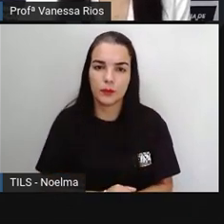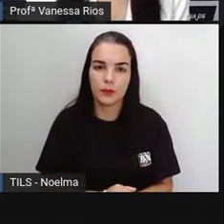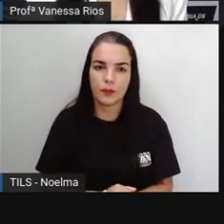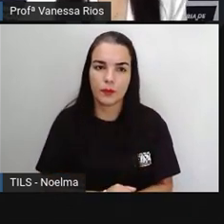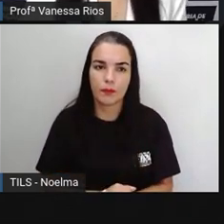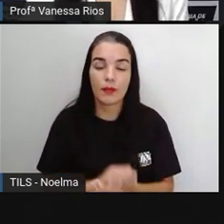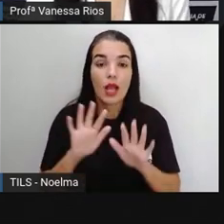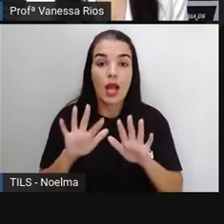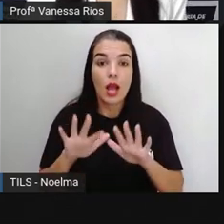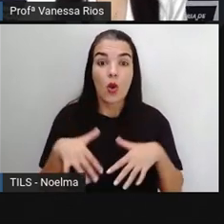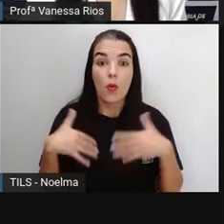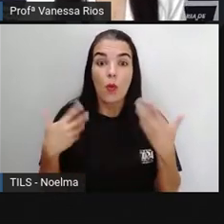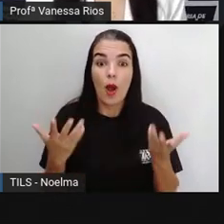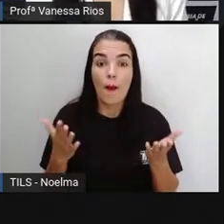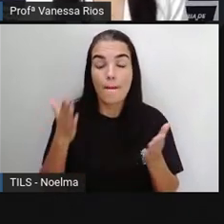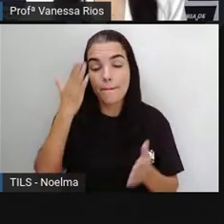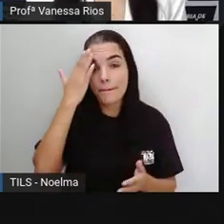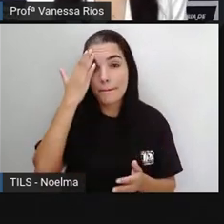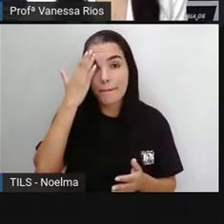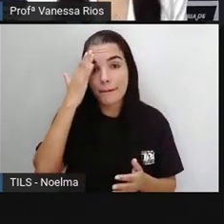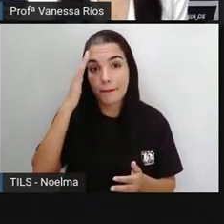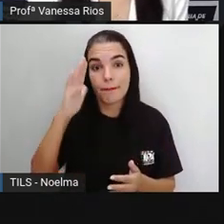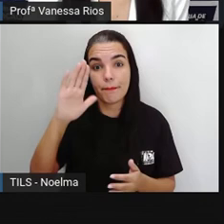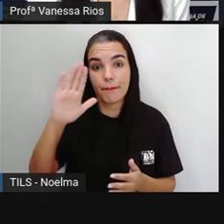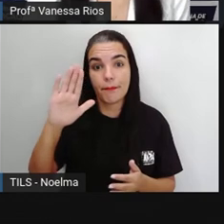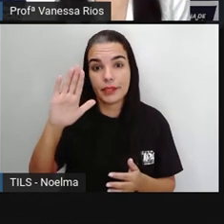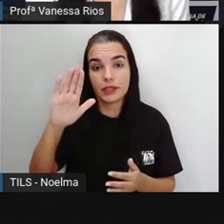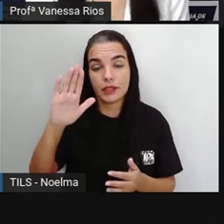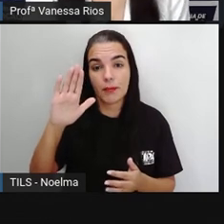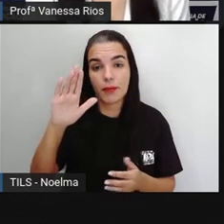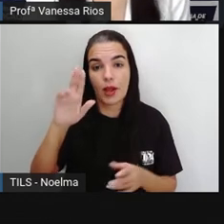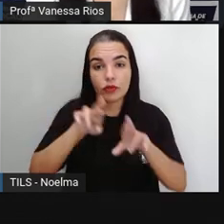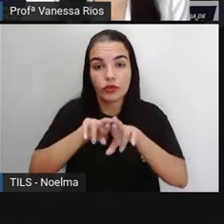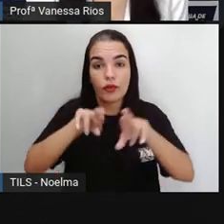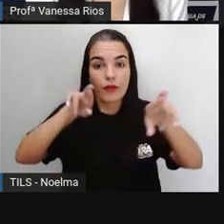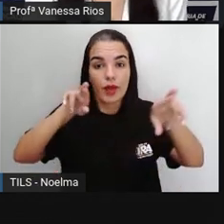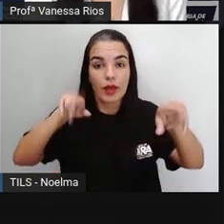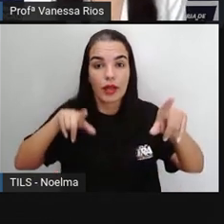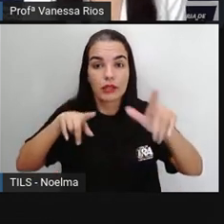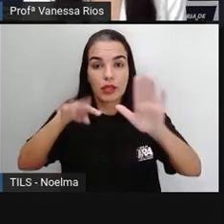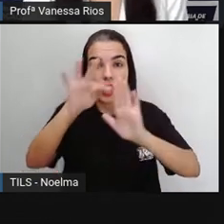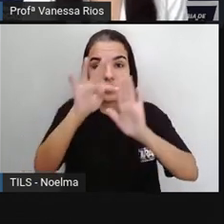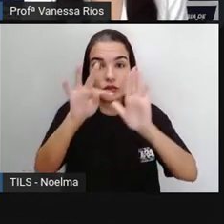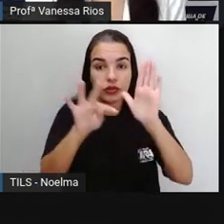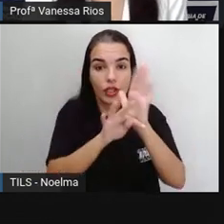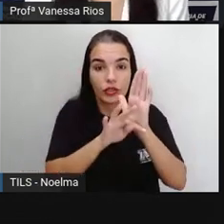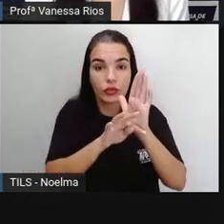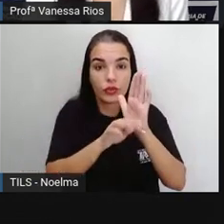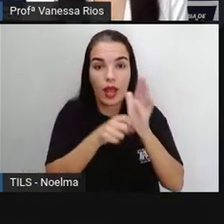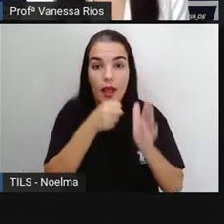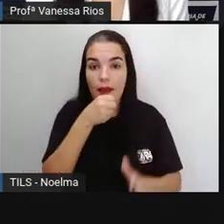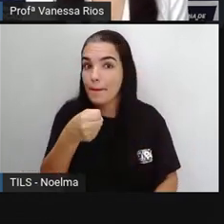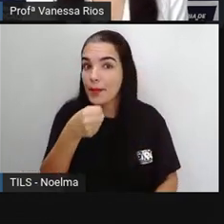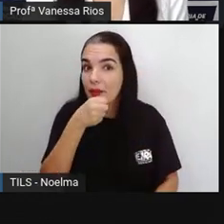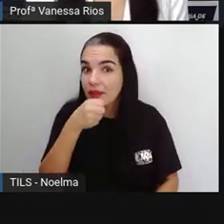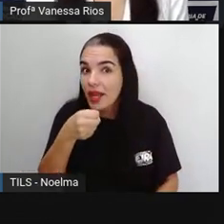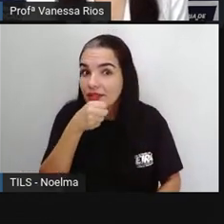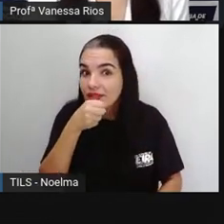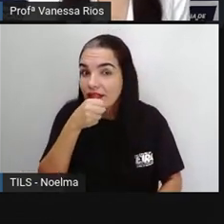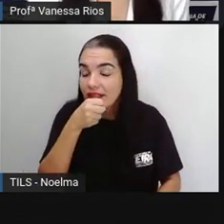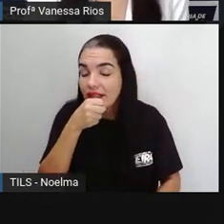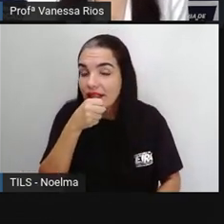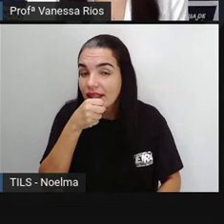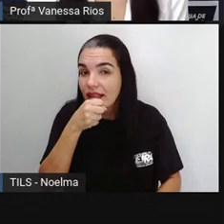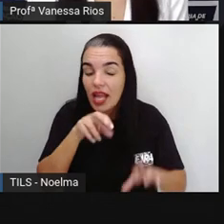Qual a principal diferença entre os gêneros textuais reportagem e notícia? E aí essa pergunta é muito